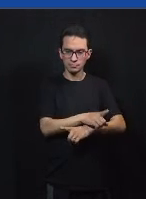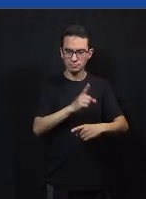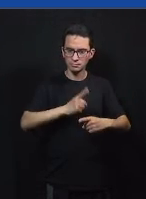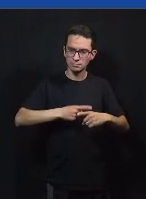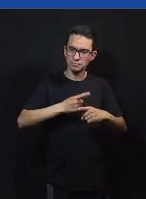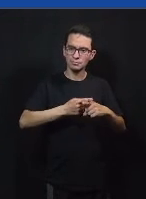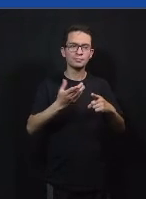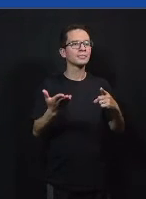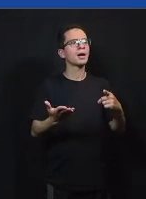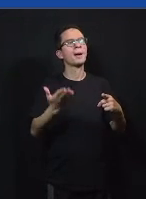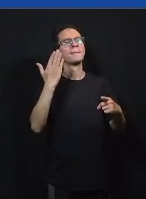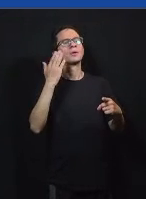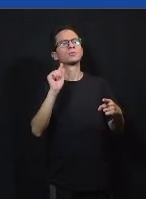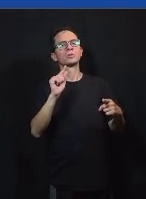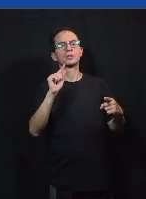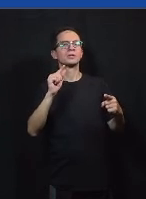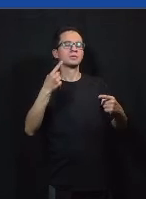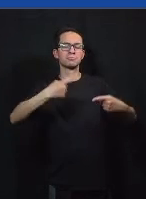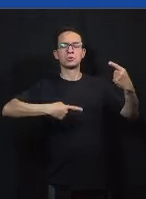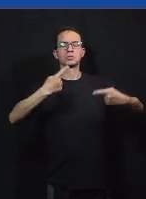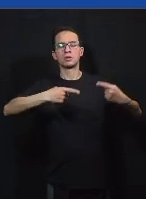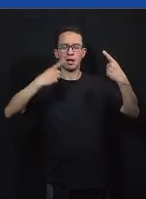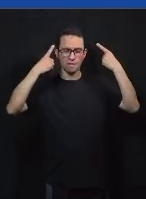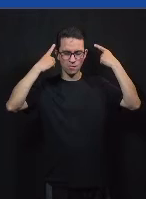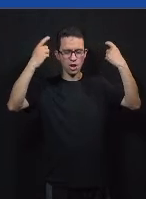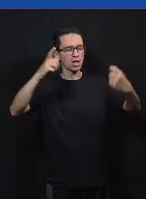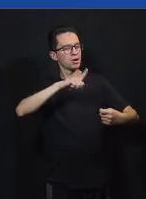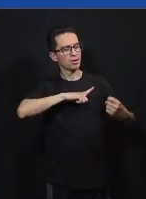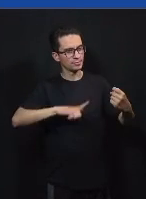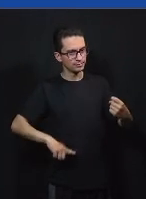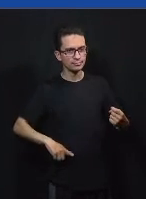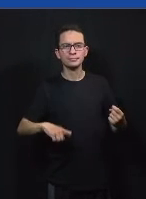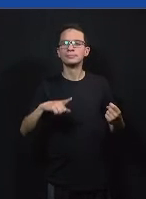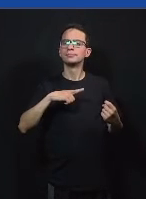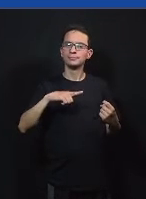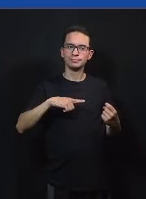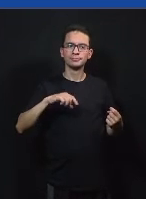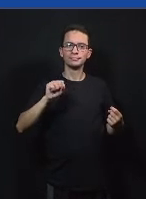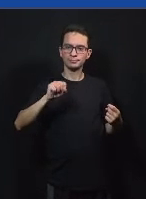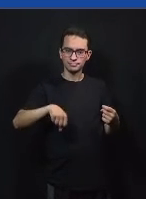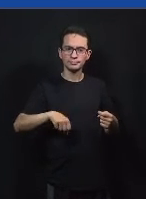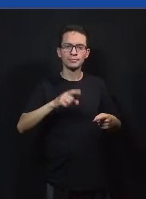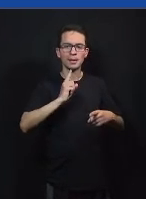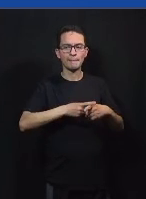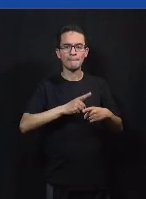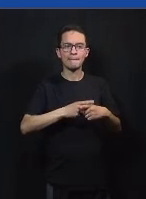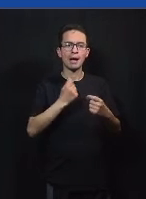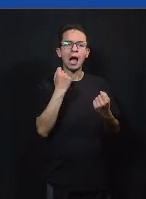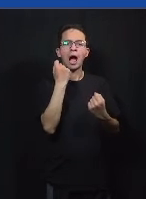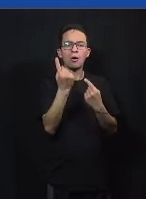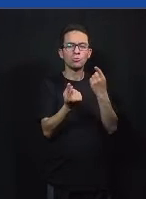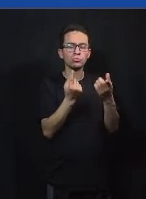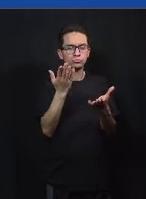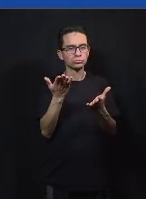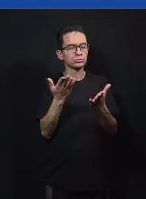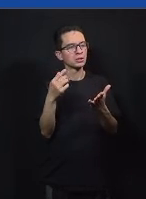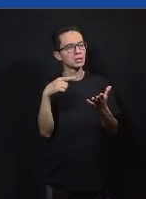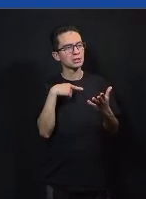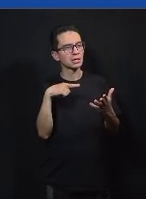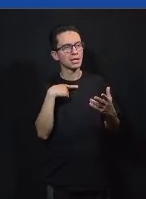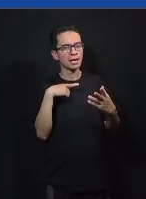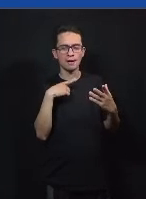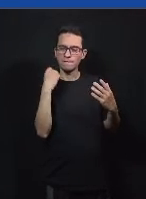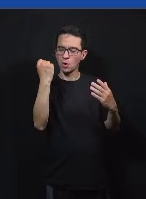aumento dessa violência política então o próprio estudo traz que a polarização é um desses caminhos que fortalece a violência